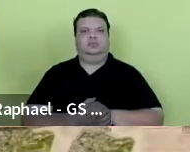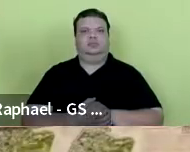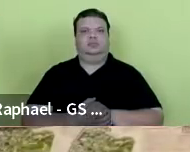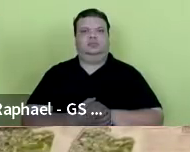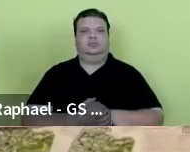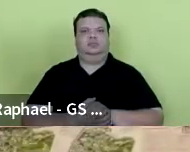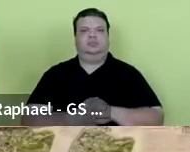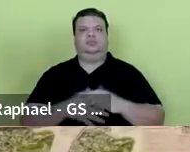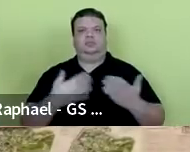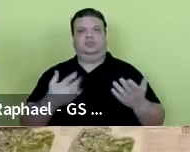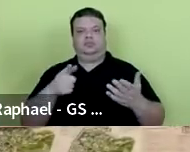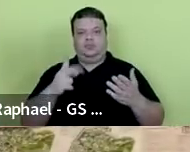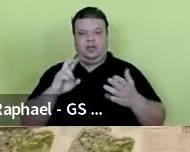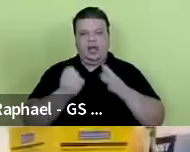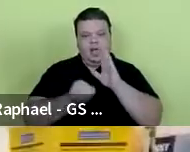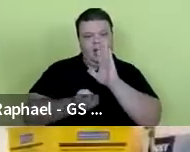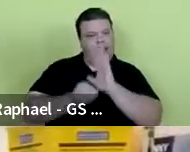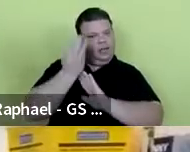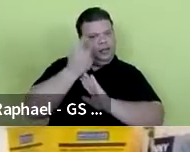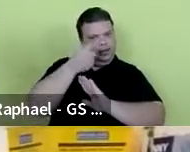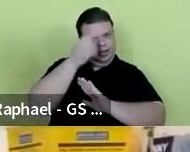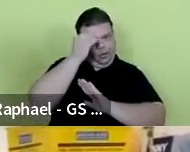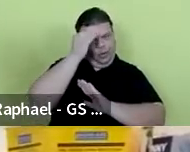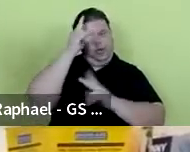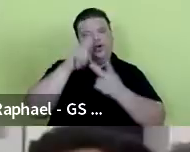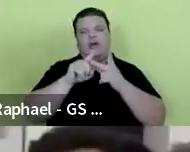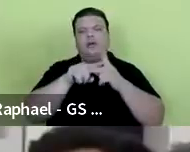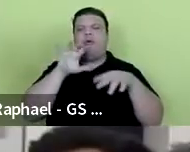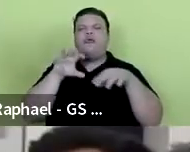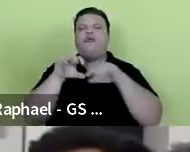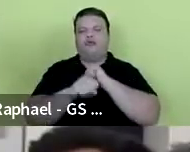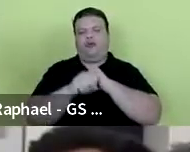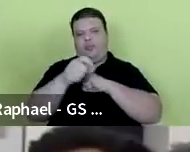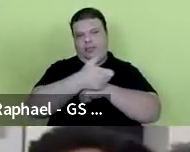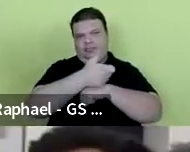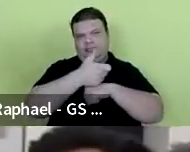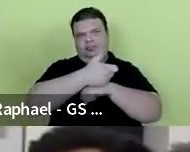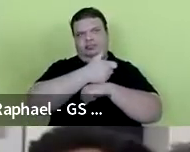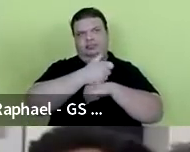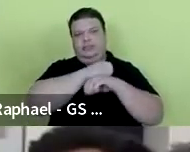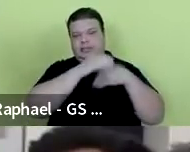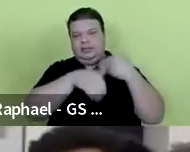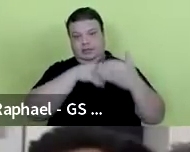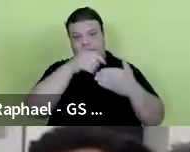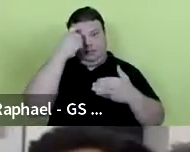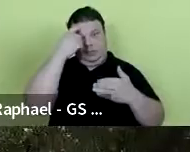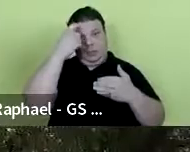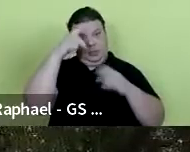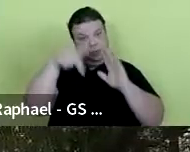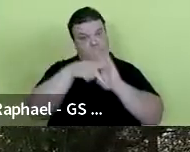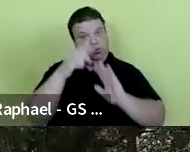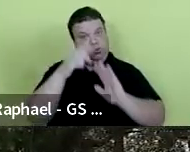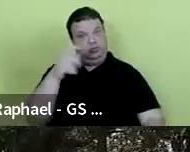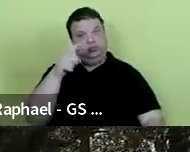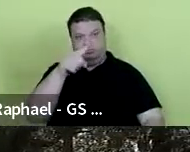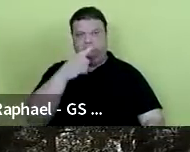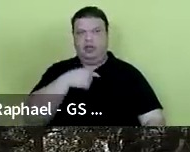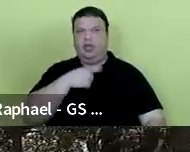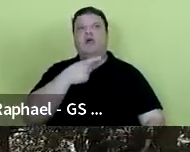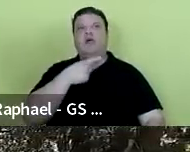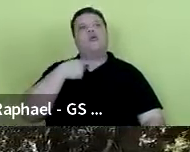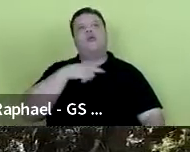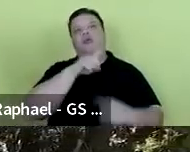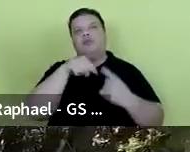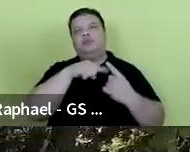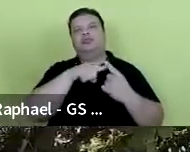Geração de conhecimento, formação de excelência, desenvolvimento do pensamento científico. Com o intuito de qualificar